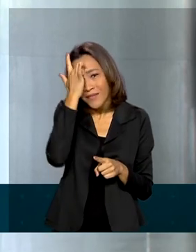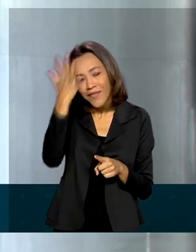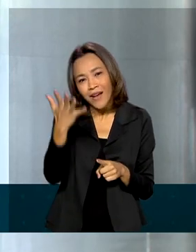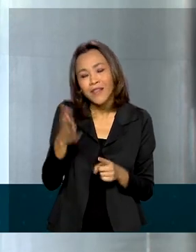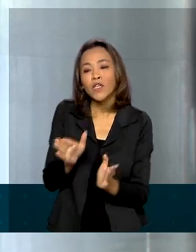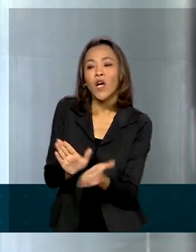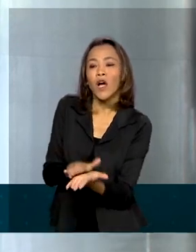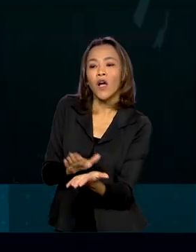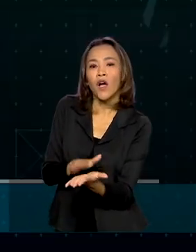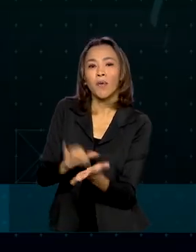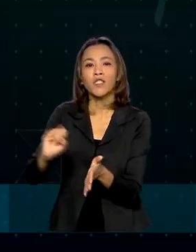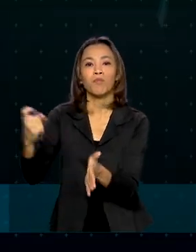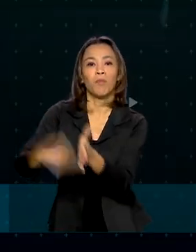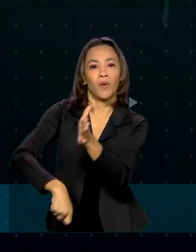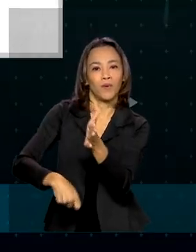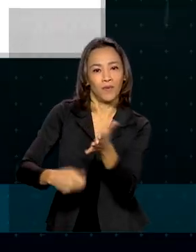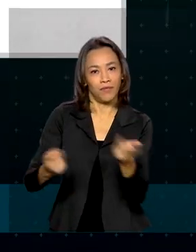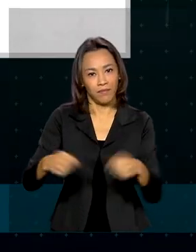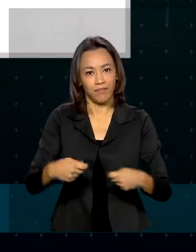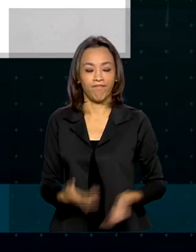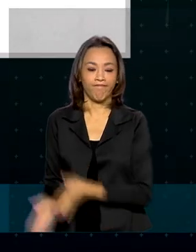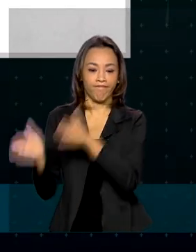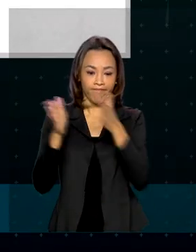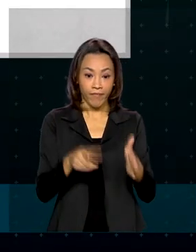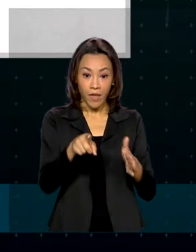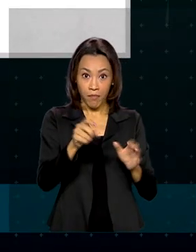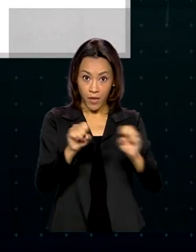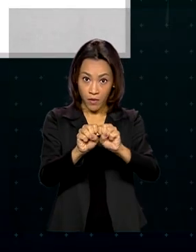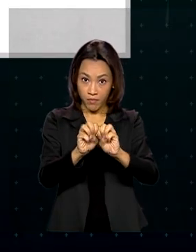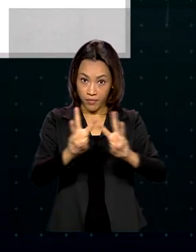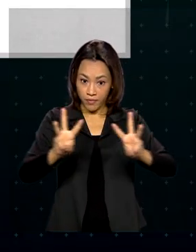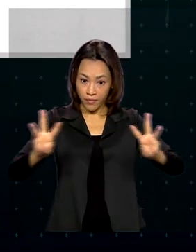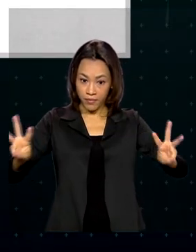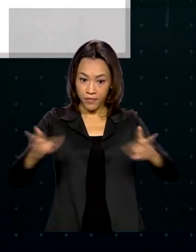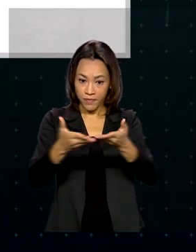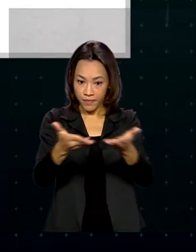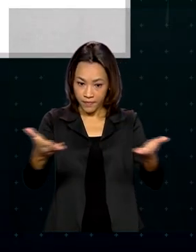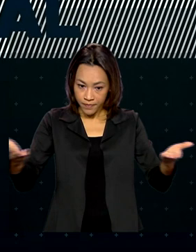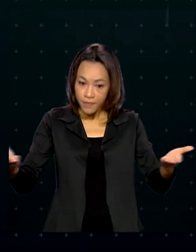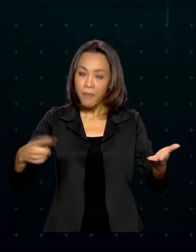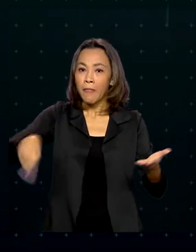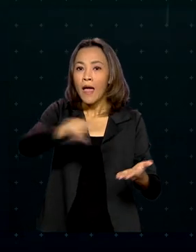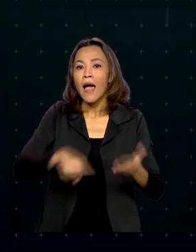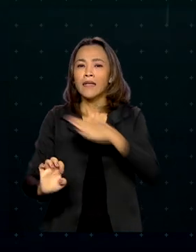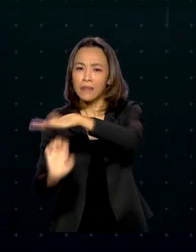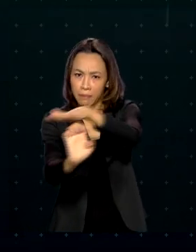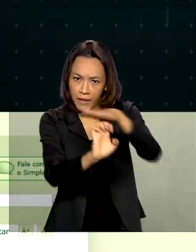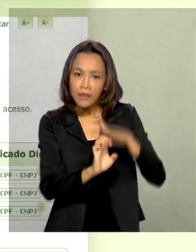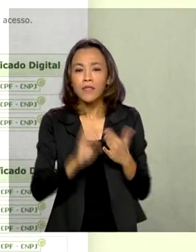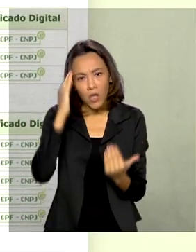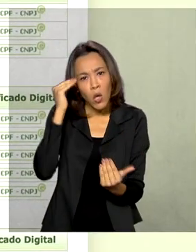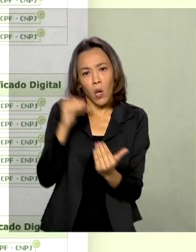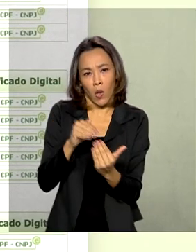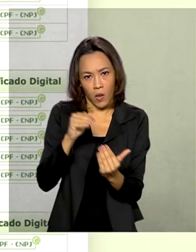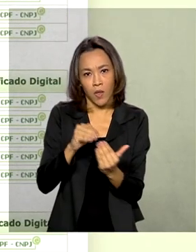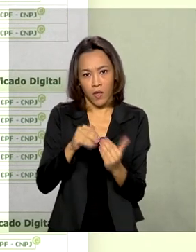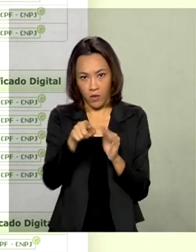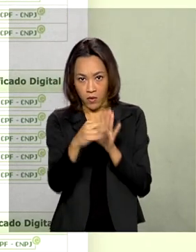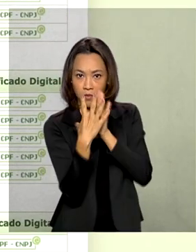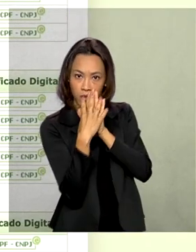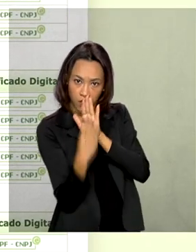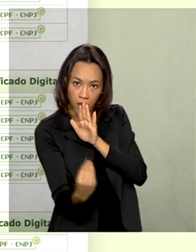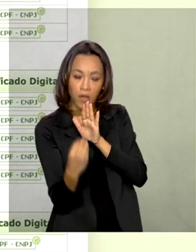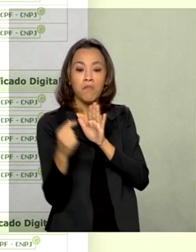cobrança de impostos. Pelo site do sistema, as micro e pequenas empresas que aderirem ao Simples terão que